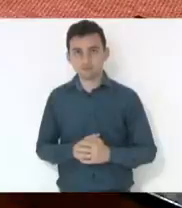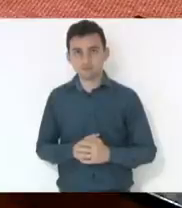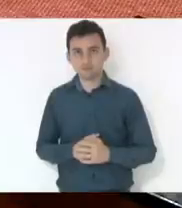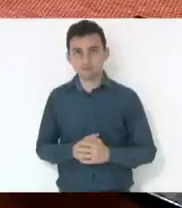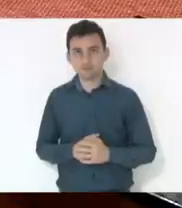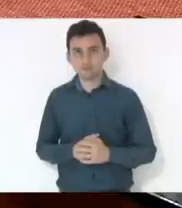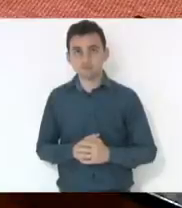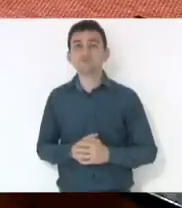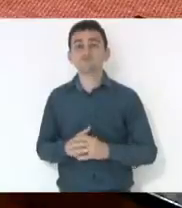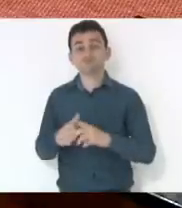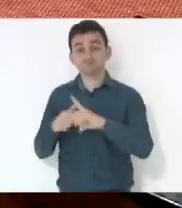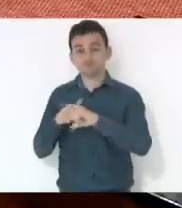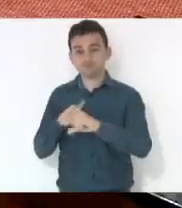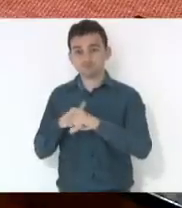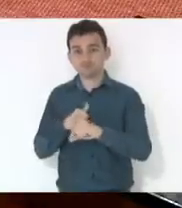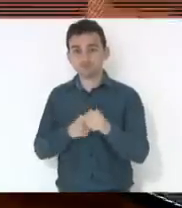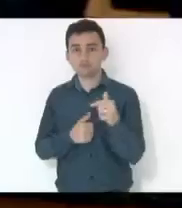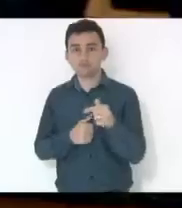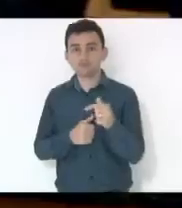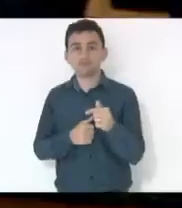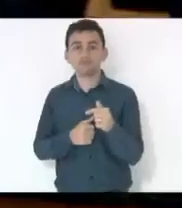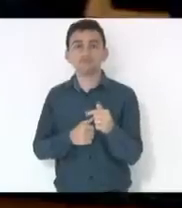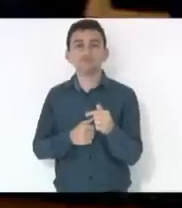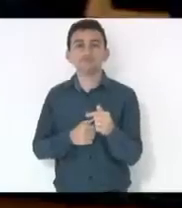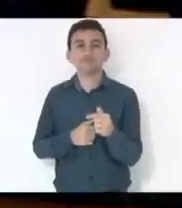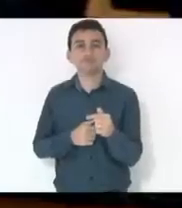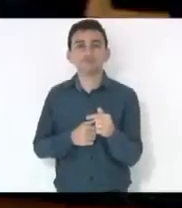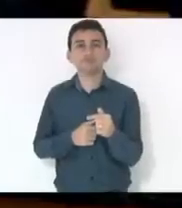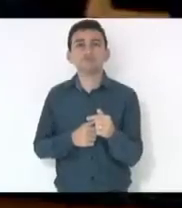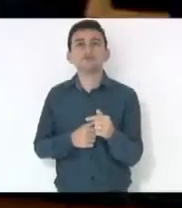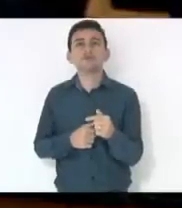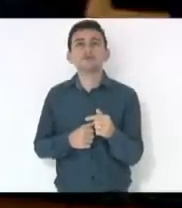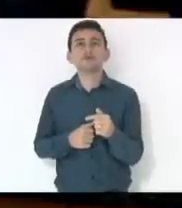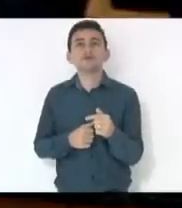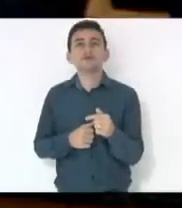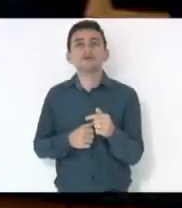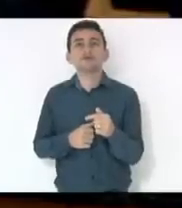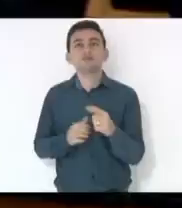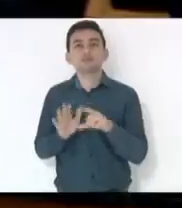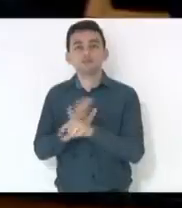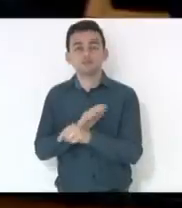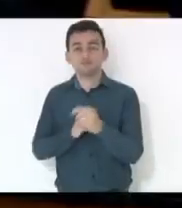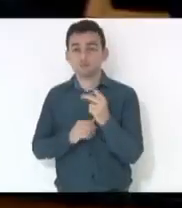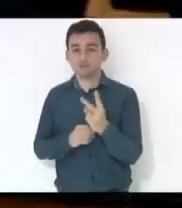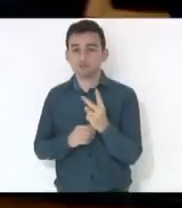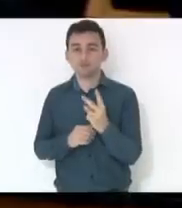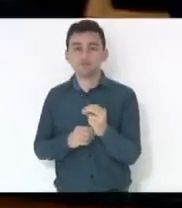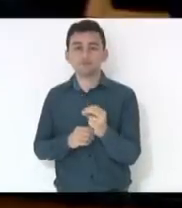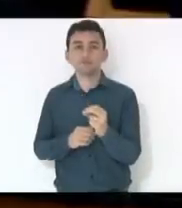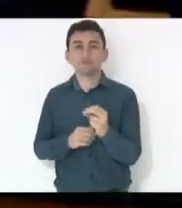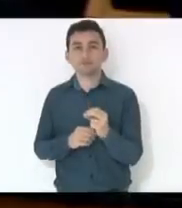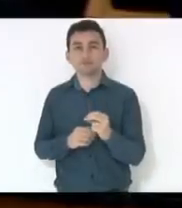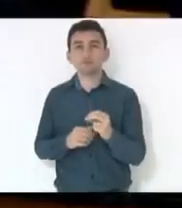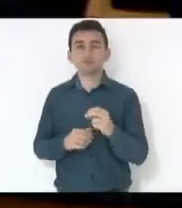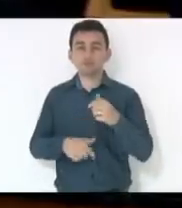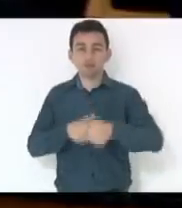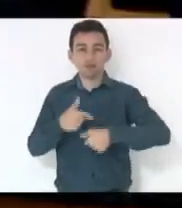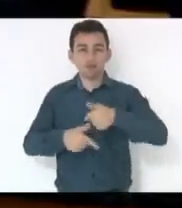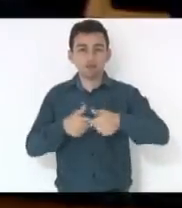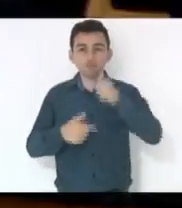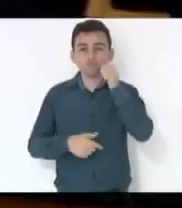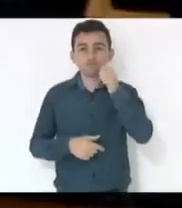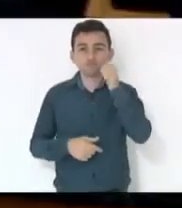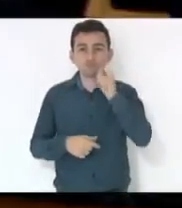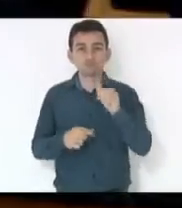Diz no artigo 7, na questão de proteção do mercado de trabalho, inciso 20, proteção do mercado de trabalho da mulher mediante incentivos